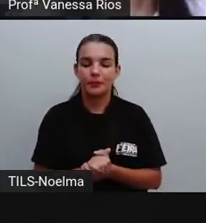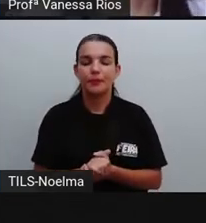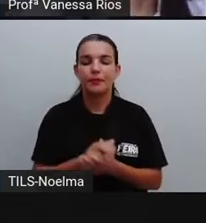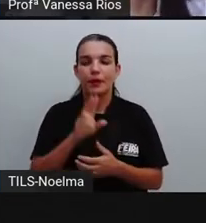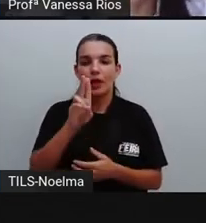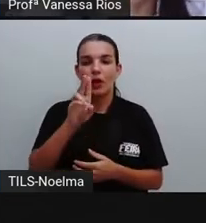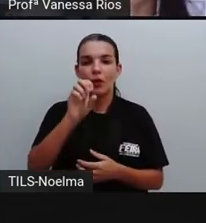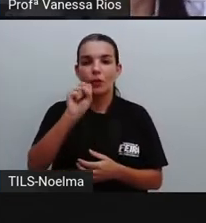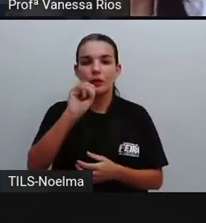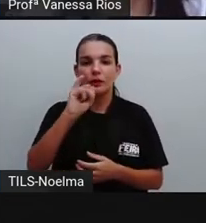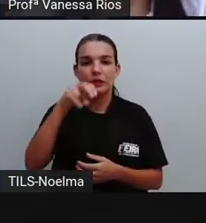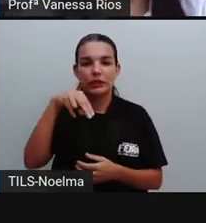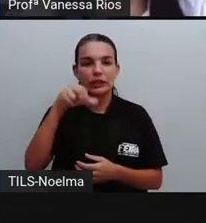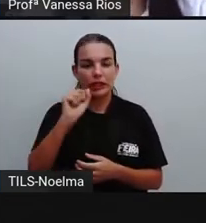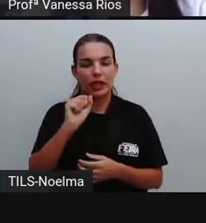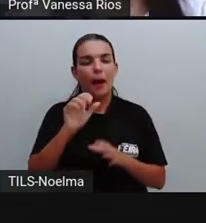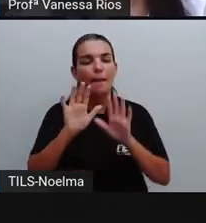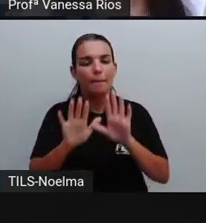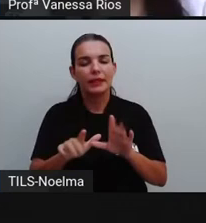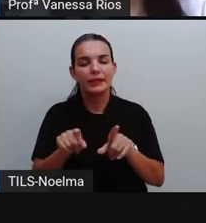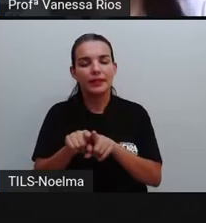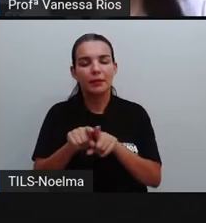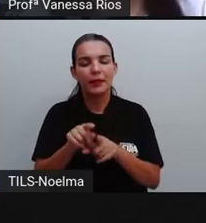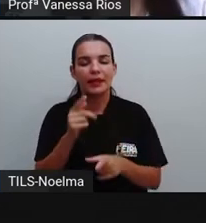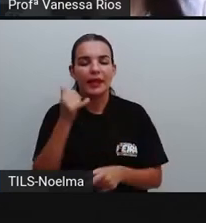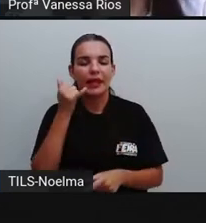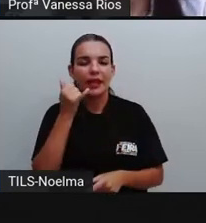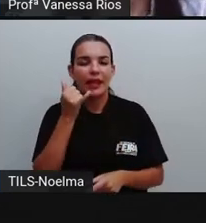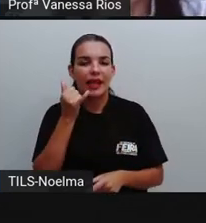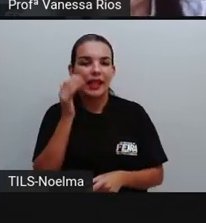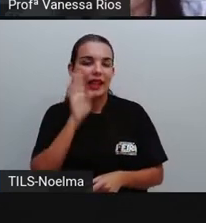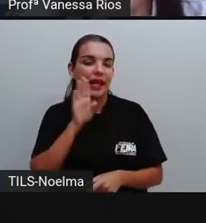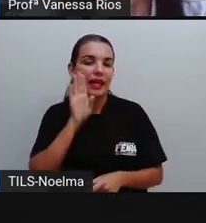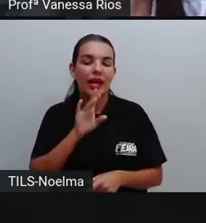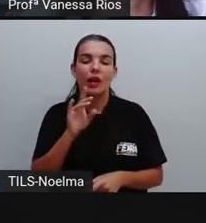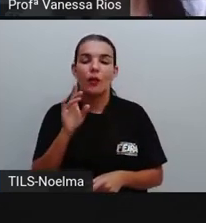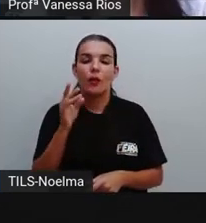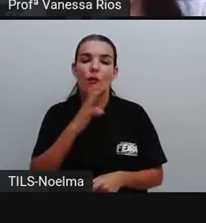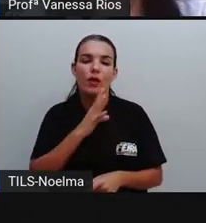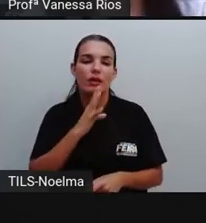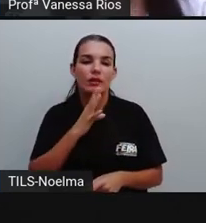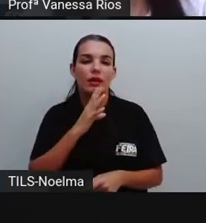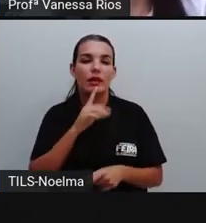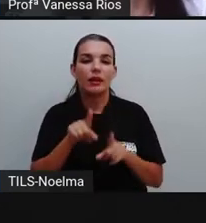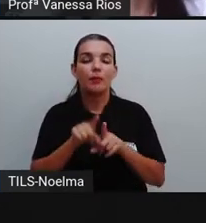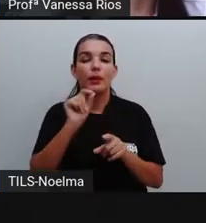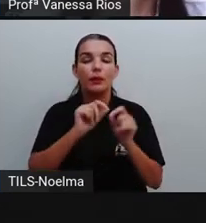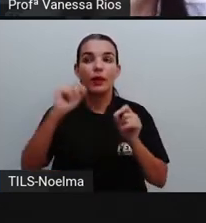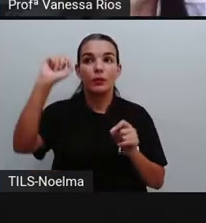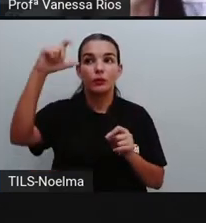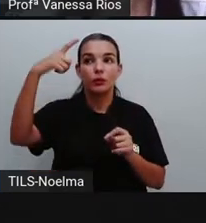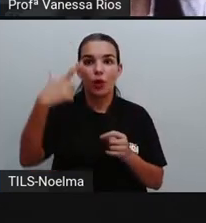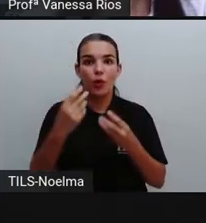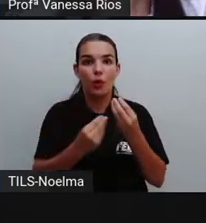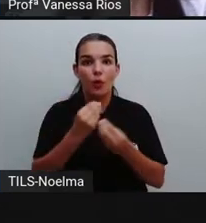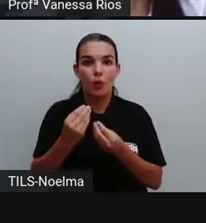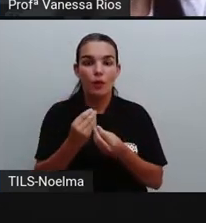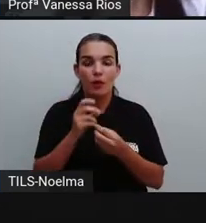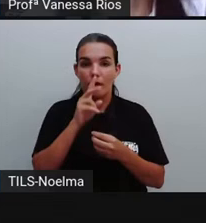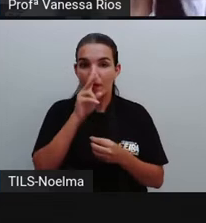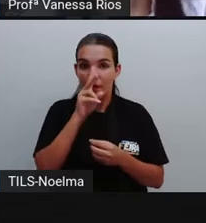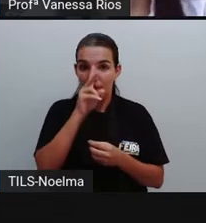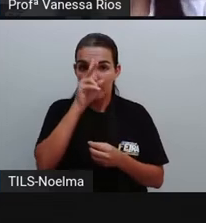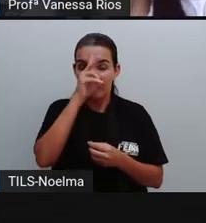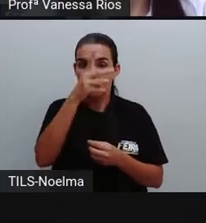Mas aí é muito interessante conhecermos, né? O sol também como fonte de energia, como